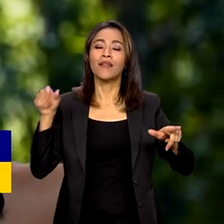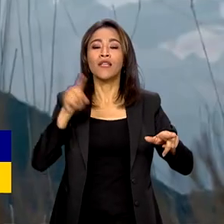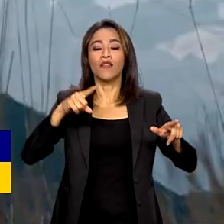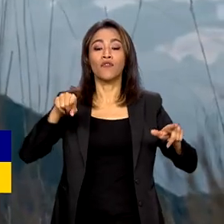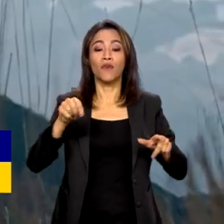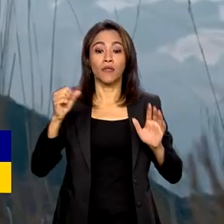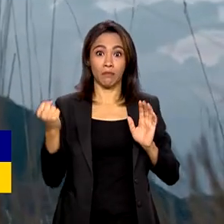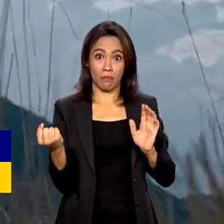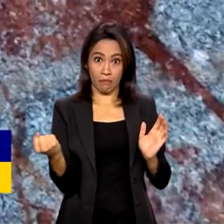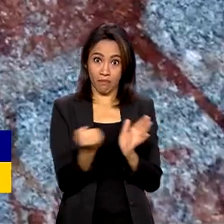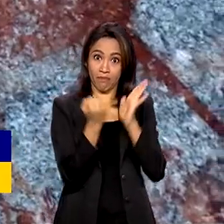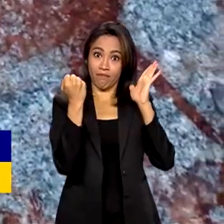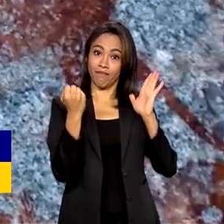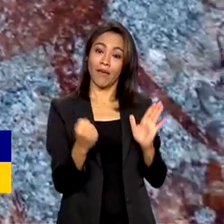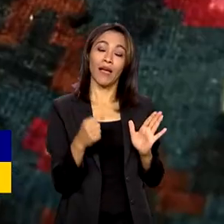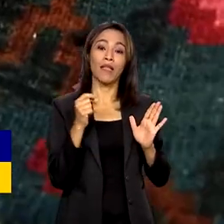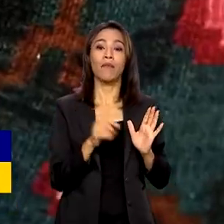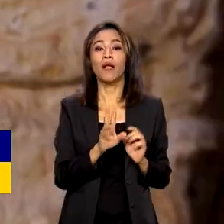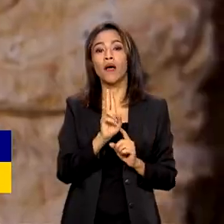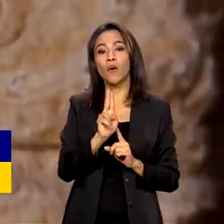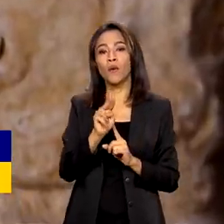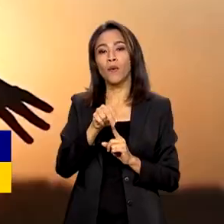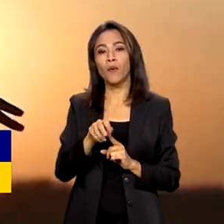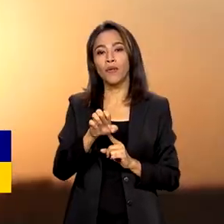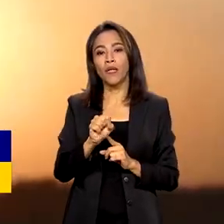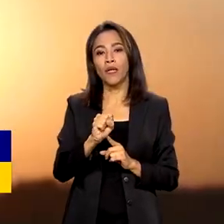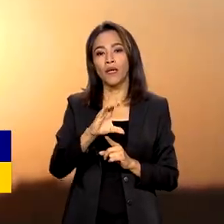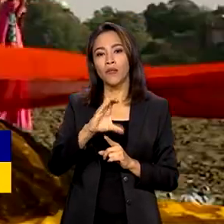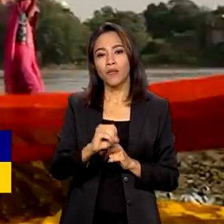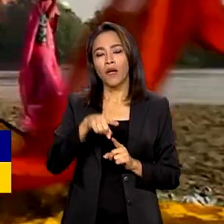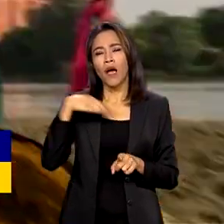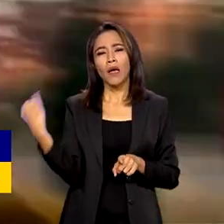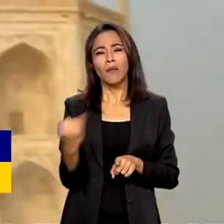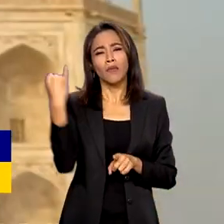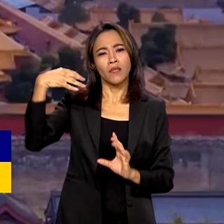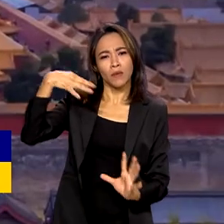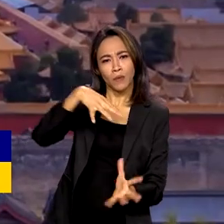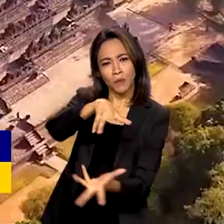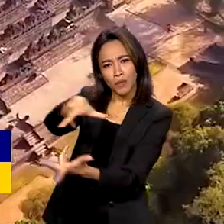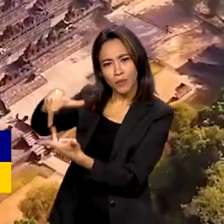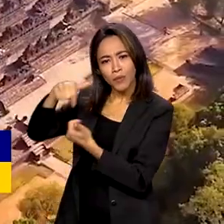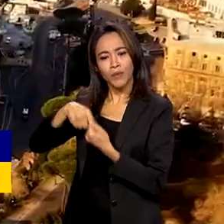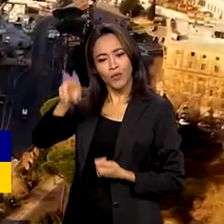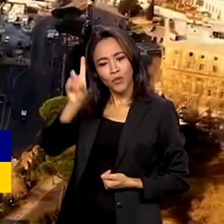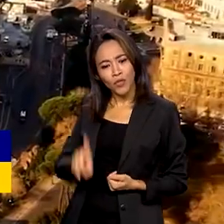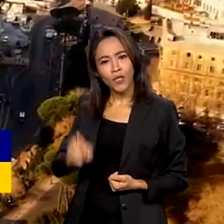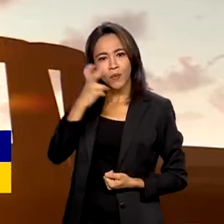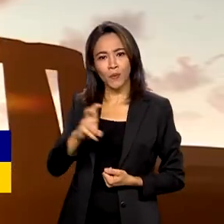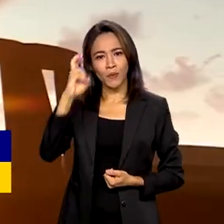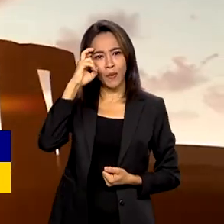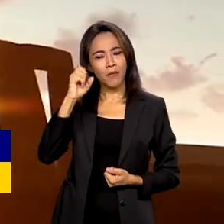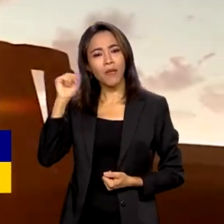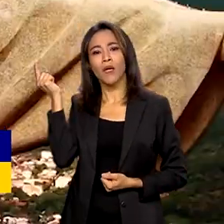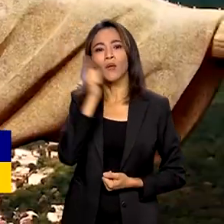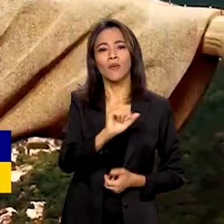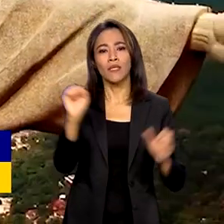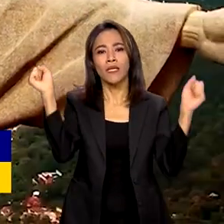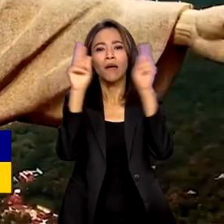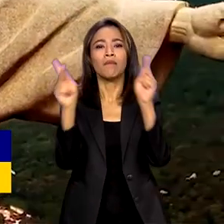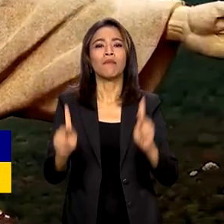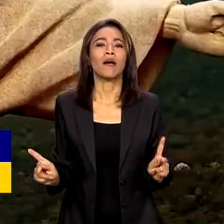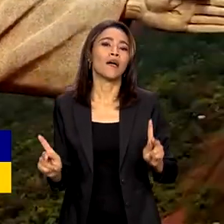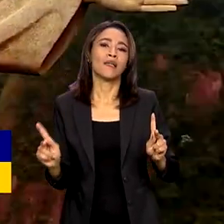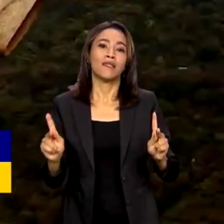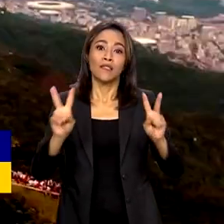Unesco, celebra a riqueza das culturas do mundo e a importância dos direitos culturais para alcançar a paz e o desenvolvimento sustentável.